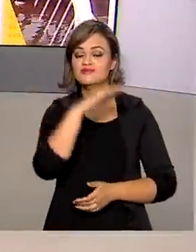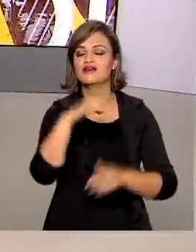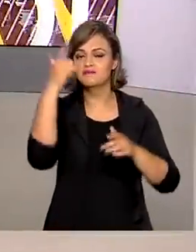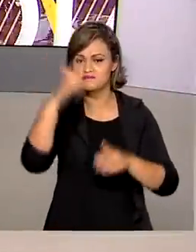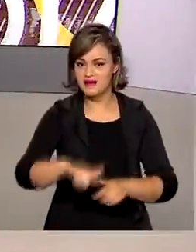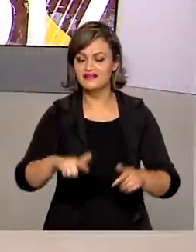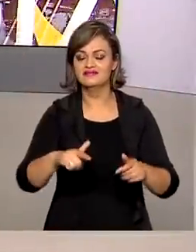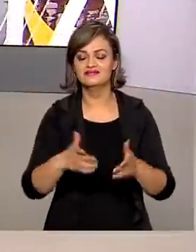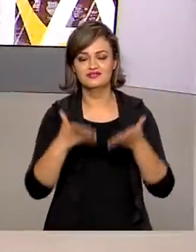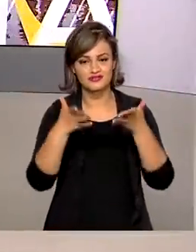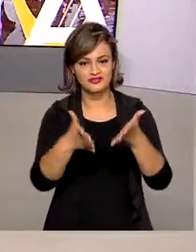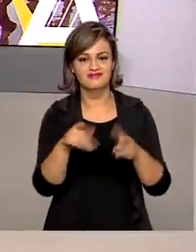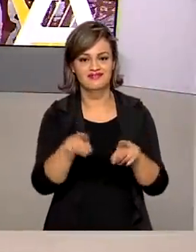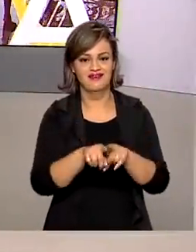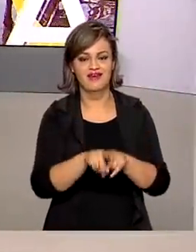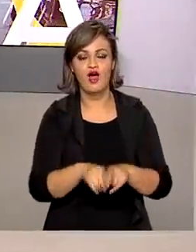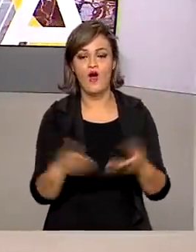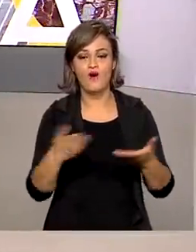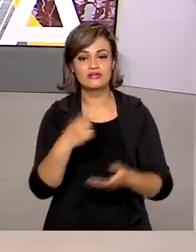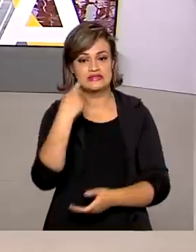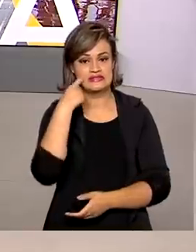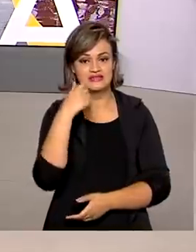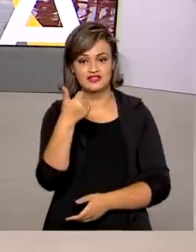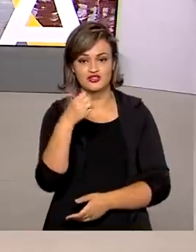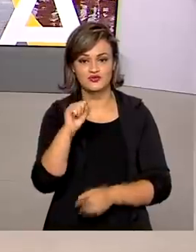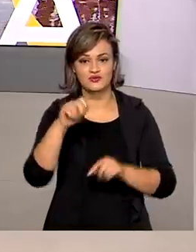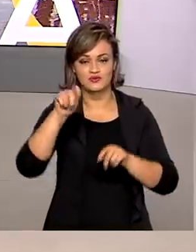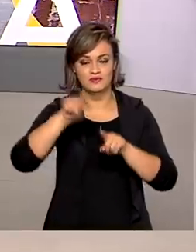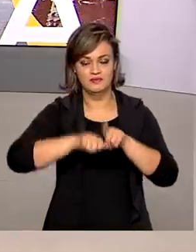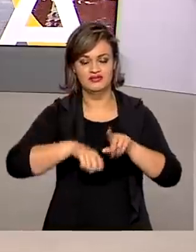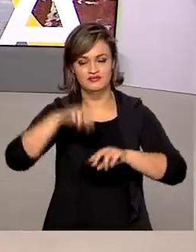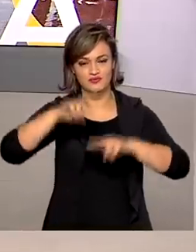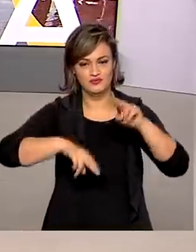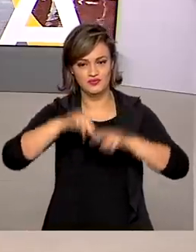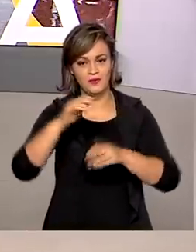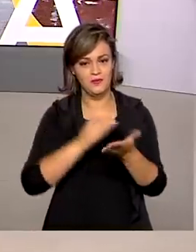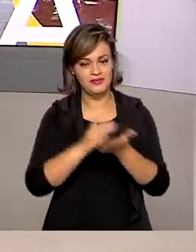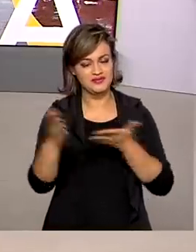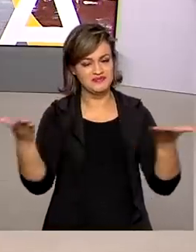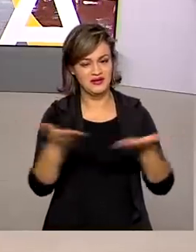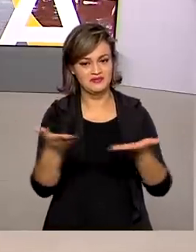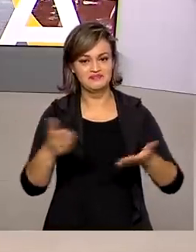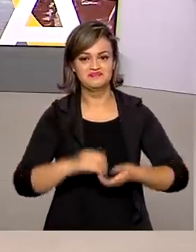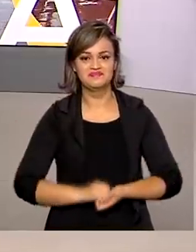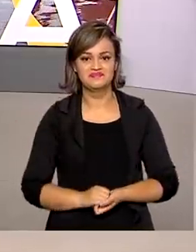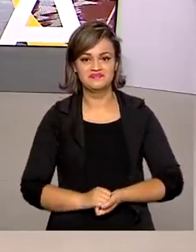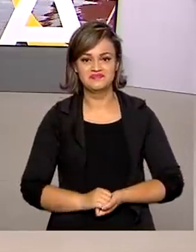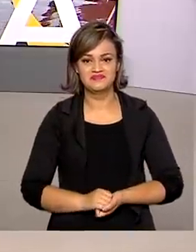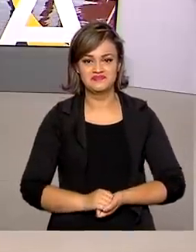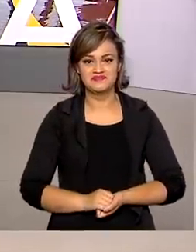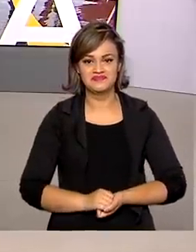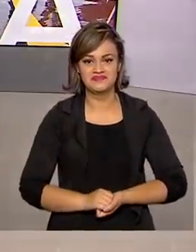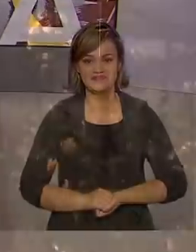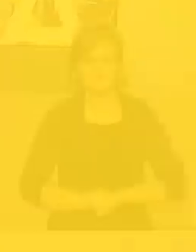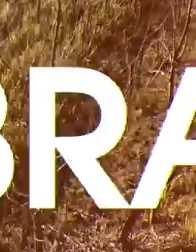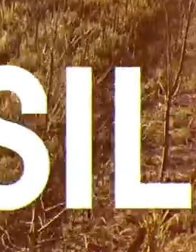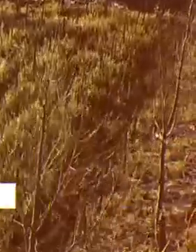participa dessa solenidade. Hoje, a sexta-feira, 18 de junho de 2021, o Brasil em Dia já está no ar.